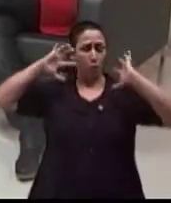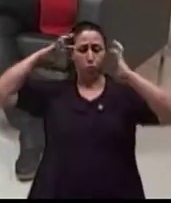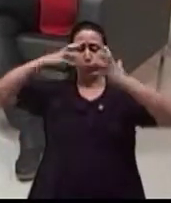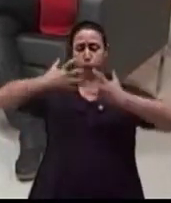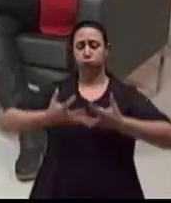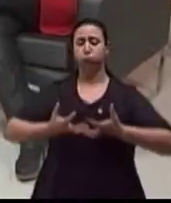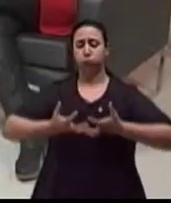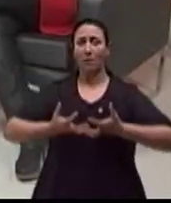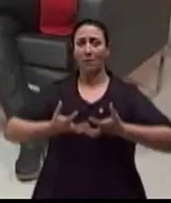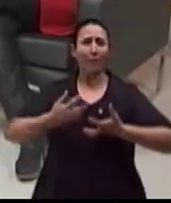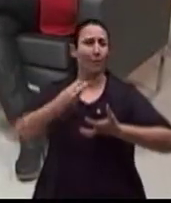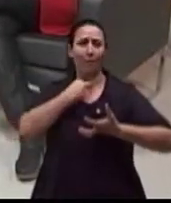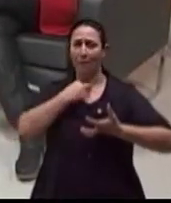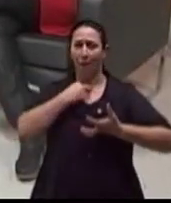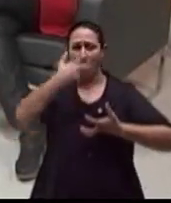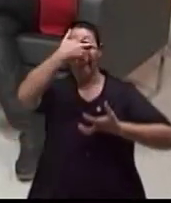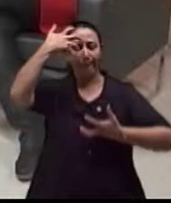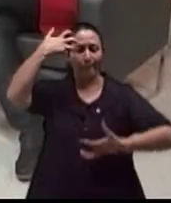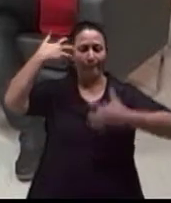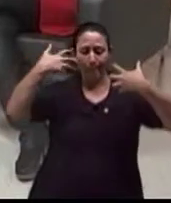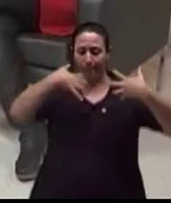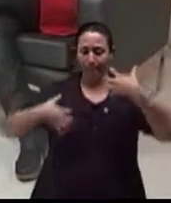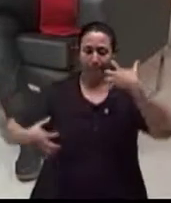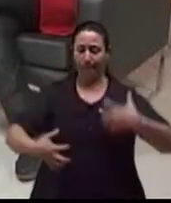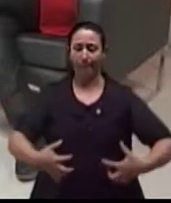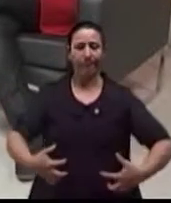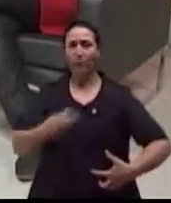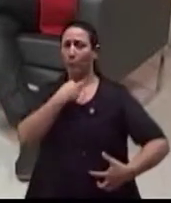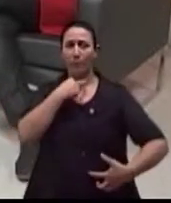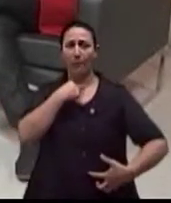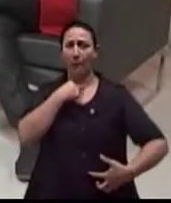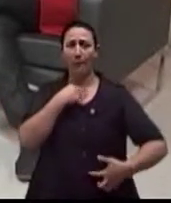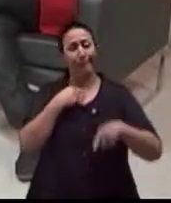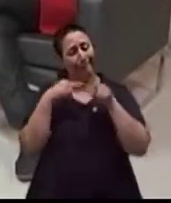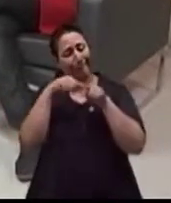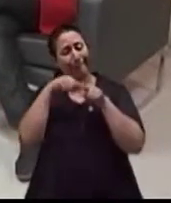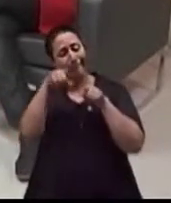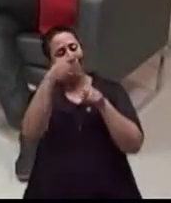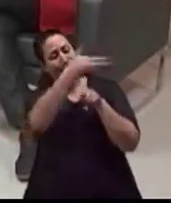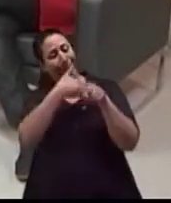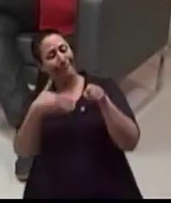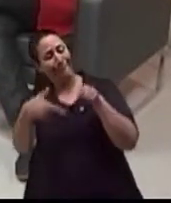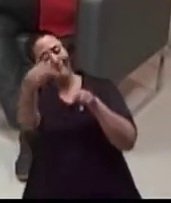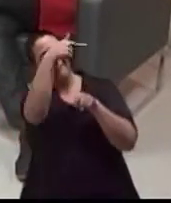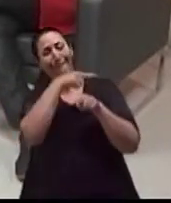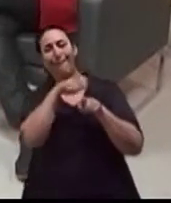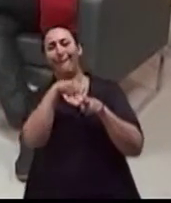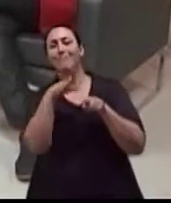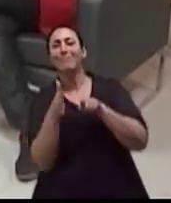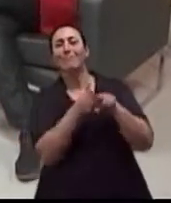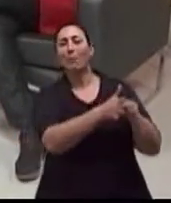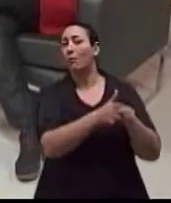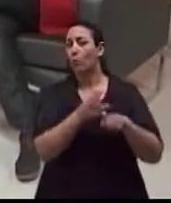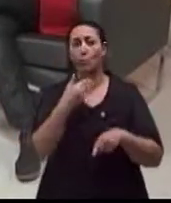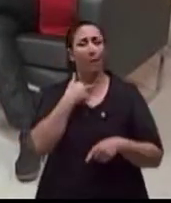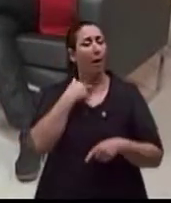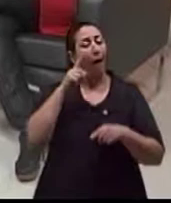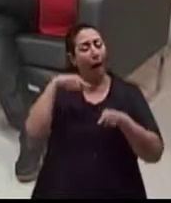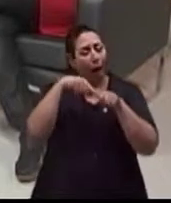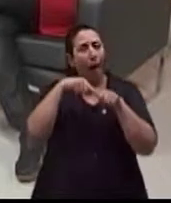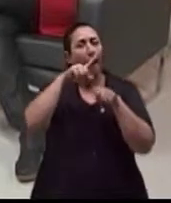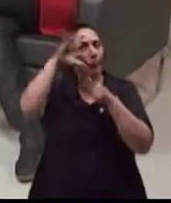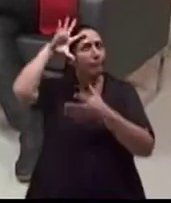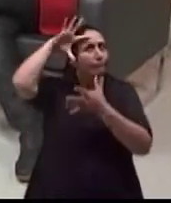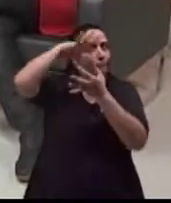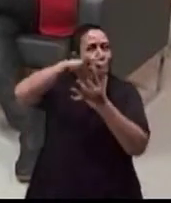separar em partezinhas. Exatamente. Ele tem que funcionar conectado a essa bela máquina, Isso, perfeito. Que é uma bela máquina, né, É verdade. Quando a gente pensa